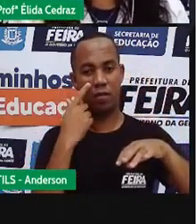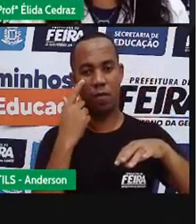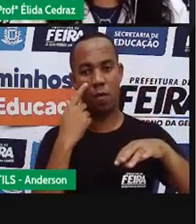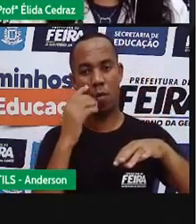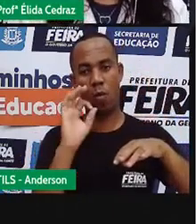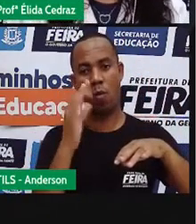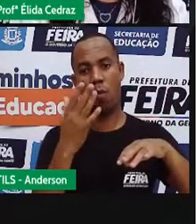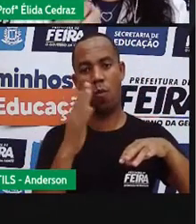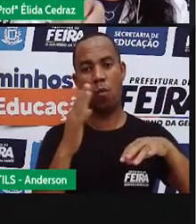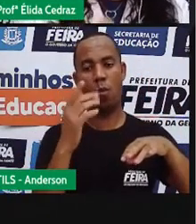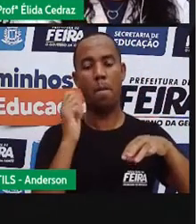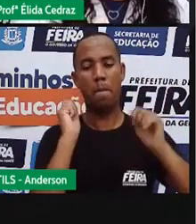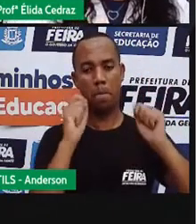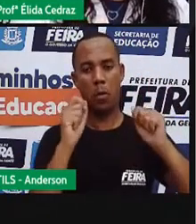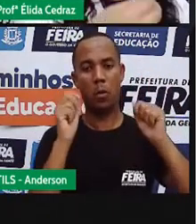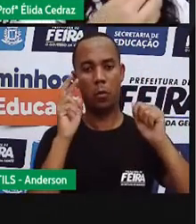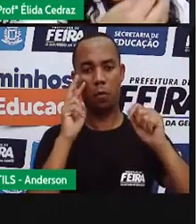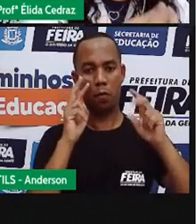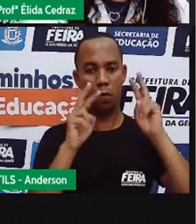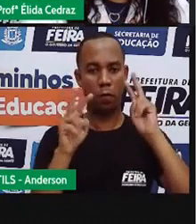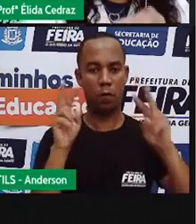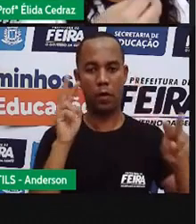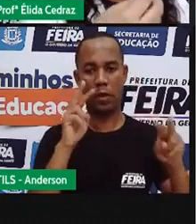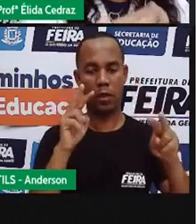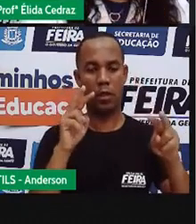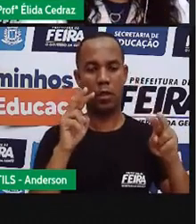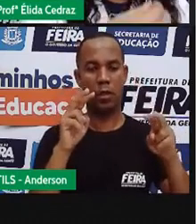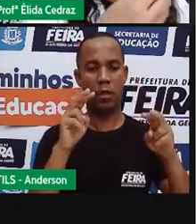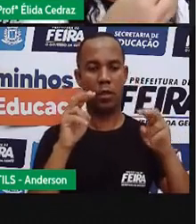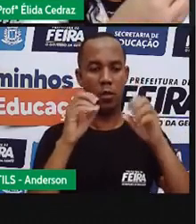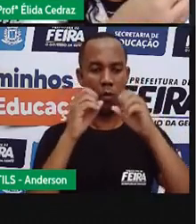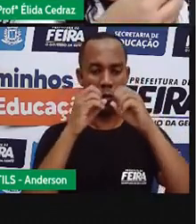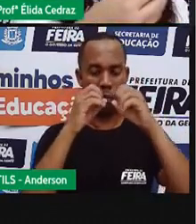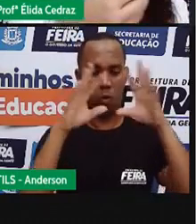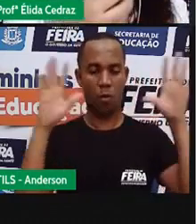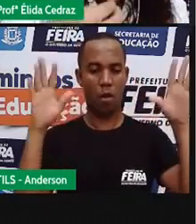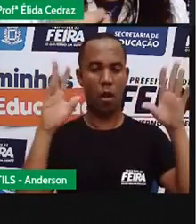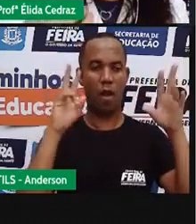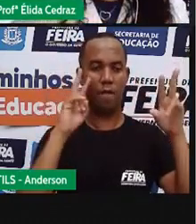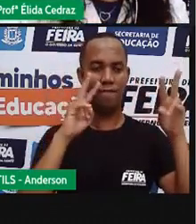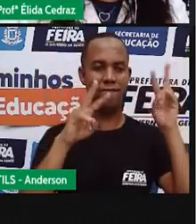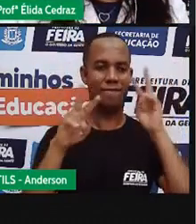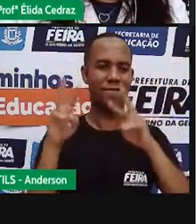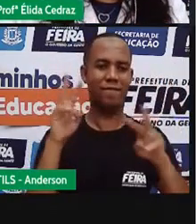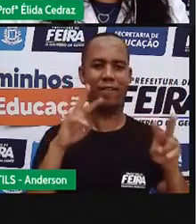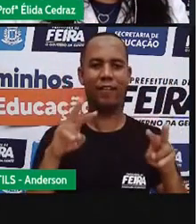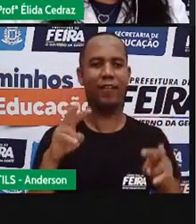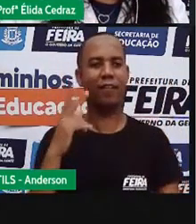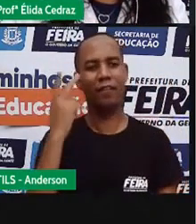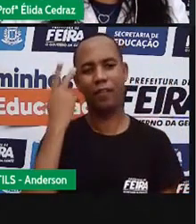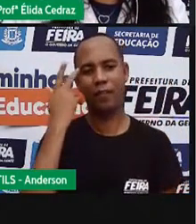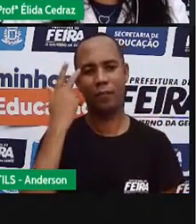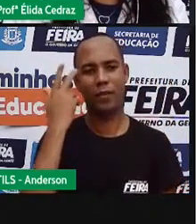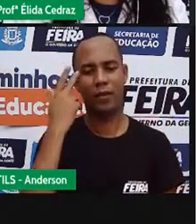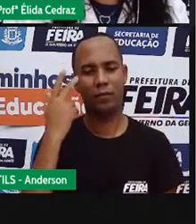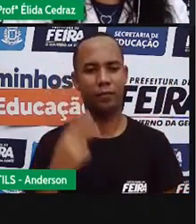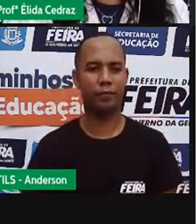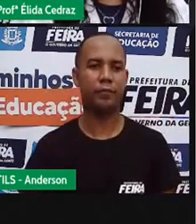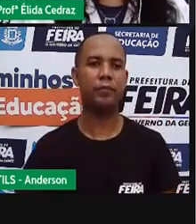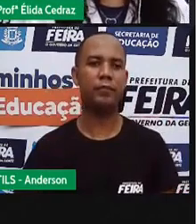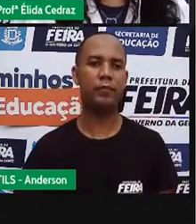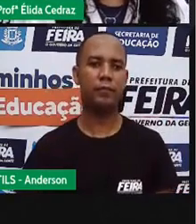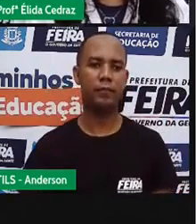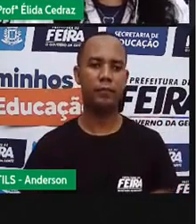vidro. Ela permite que a luz, que a claridade, atravesse pelo material